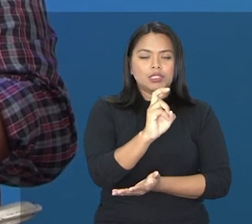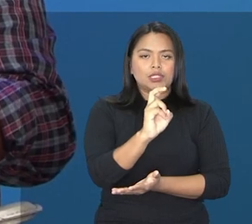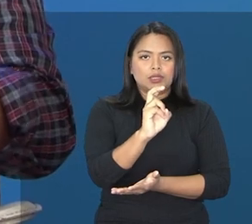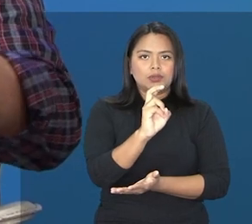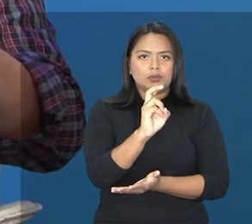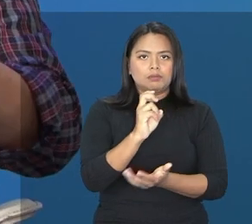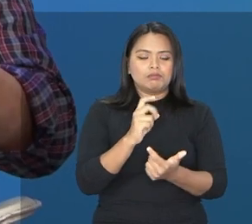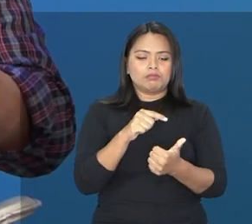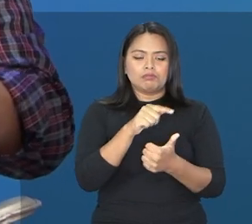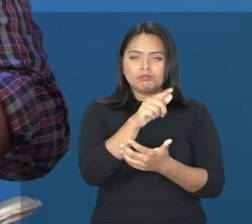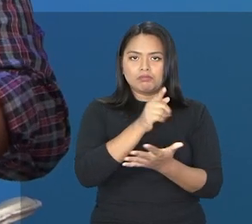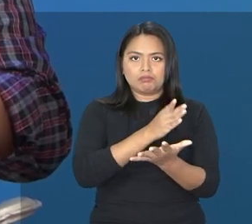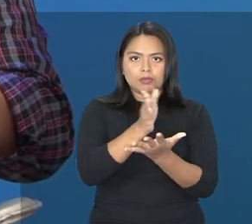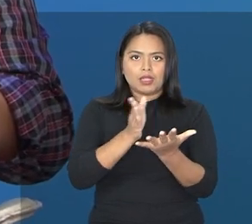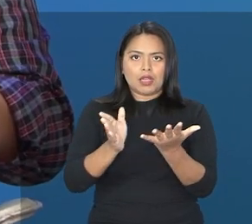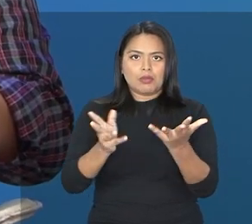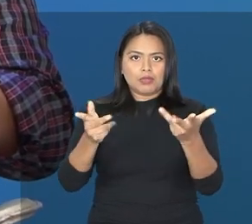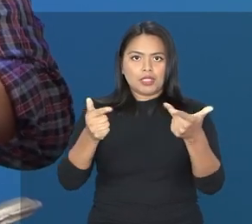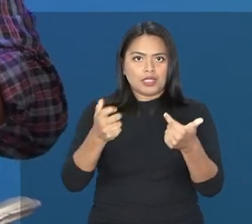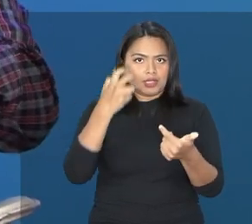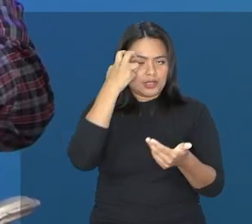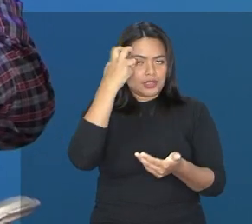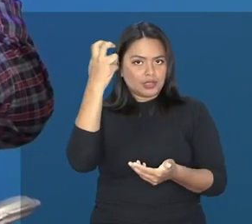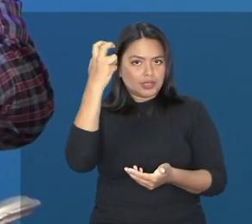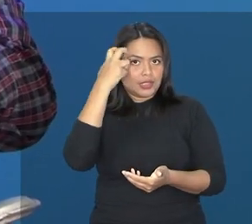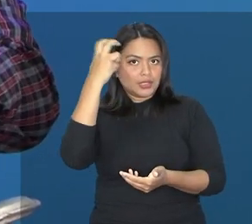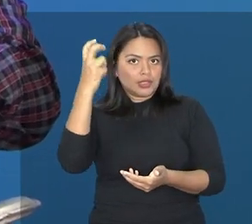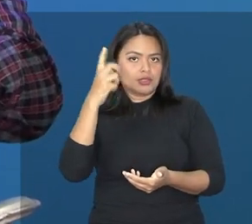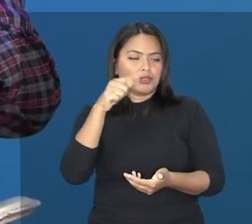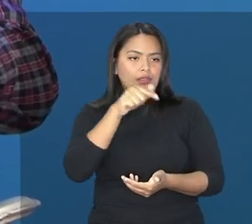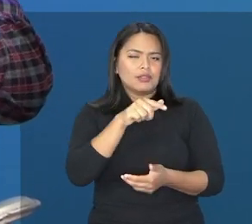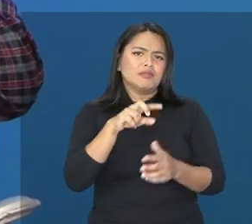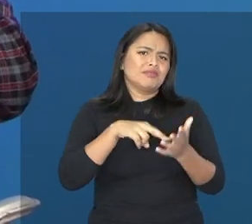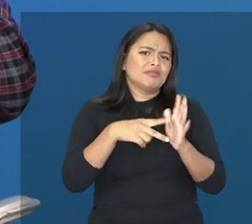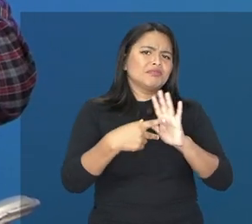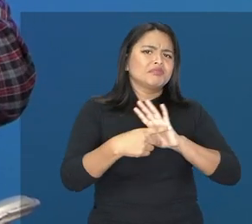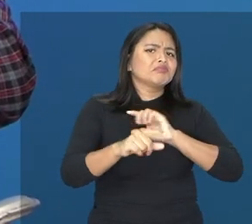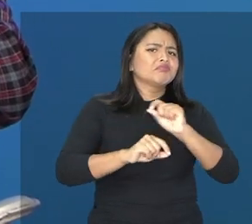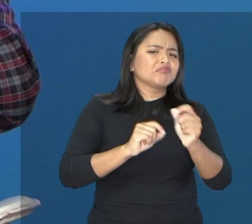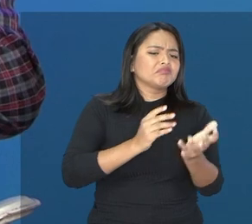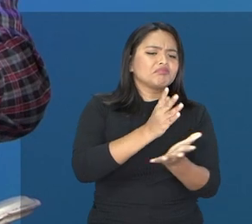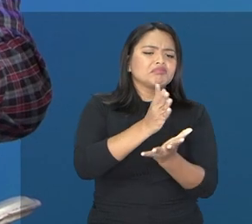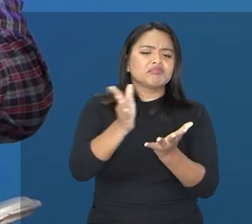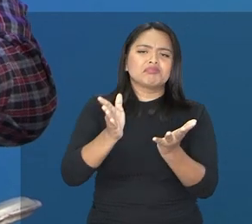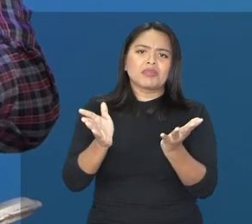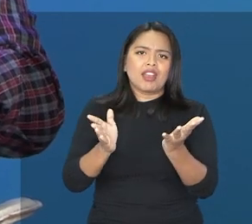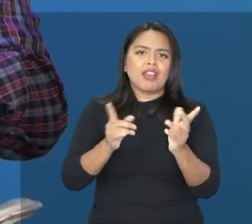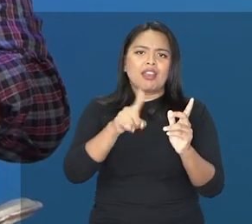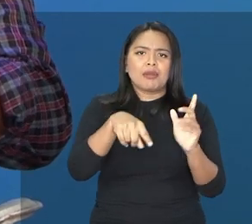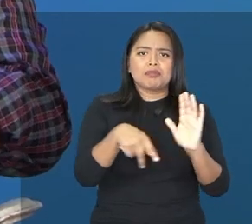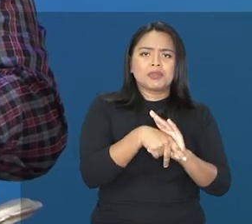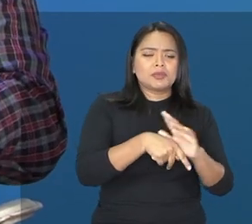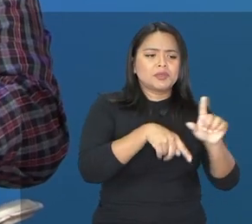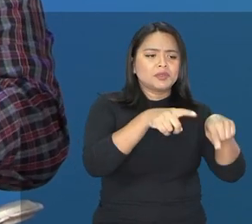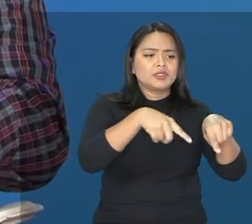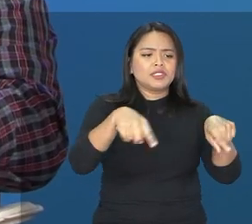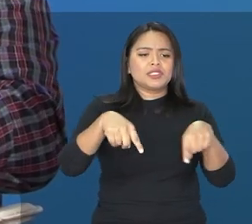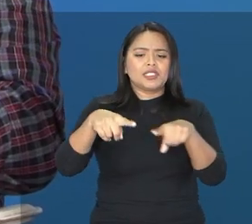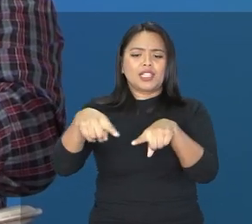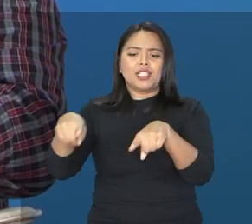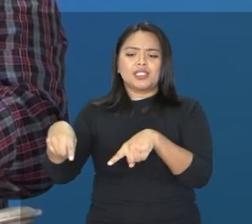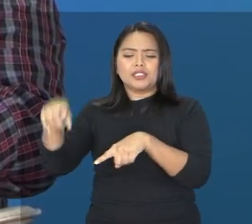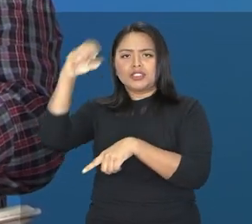inteligência, mas para você que está nos assistindo, você pode entender como salas de aprendizagem. Então, essas salas de